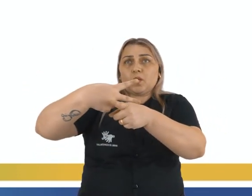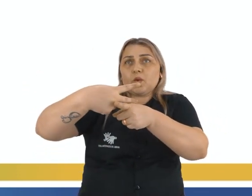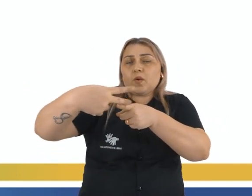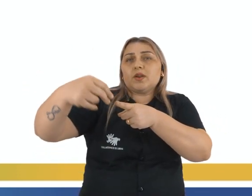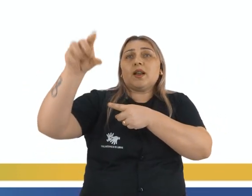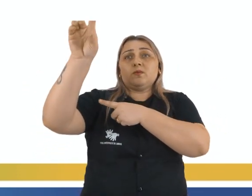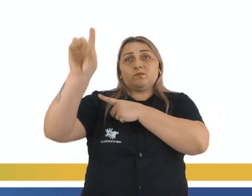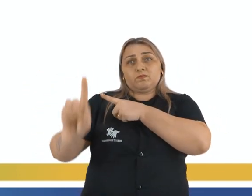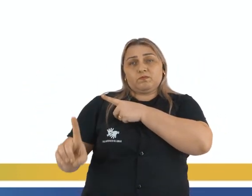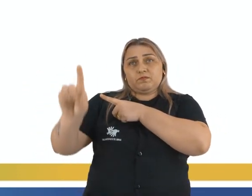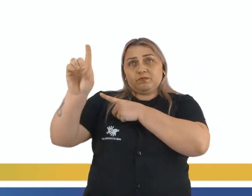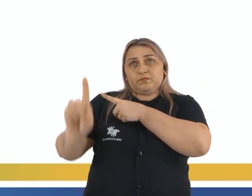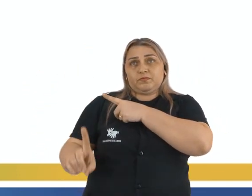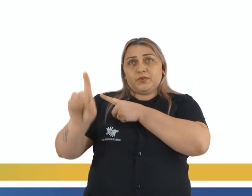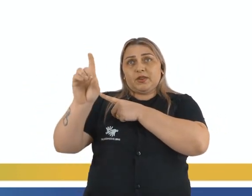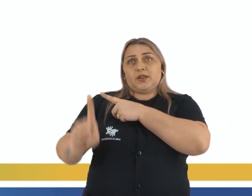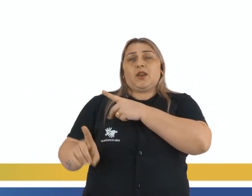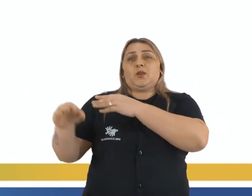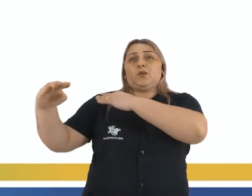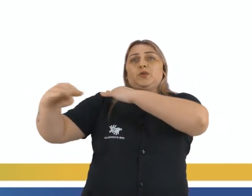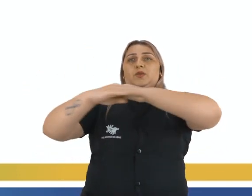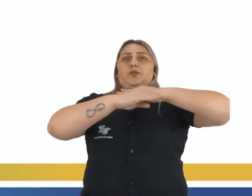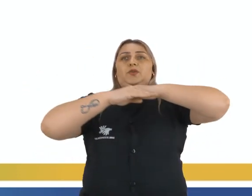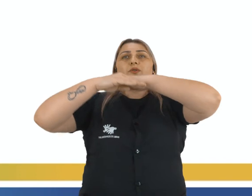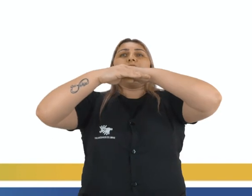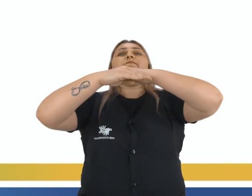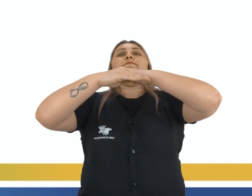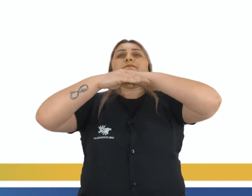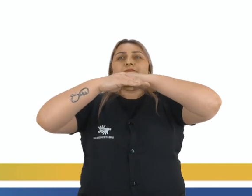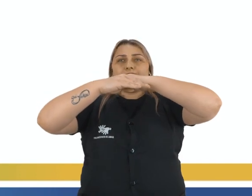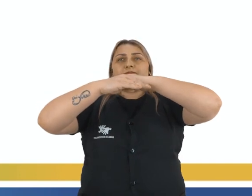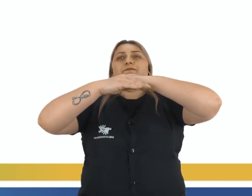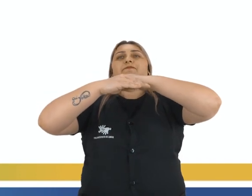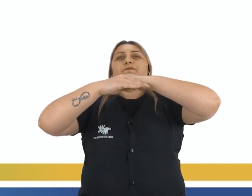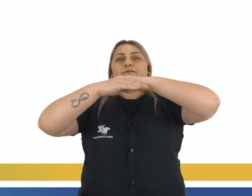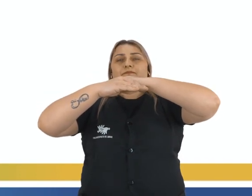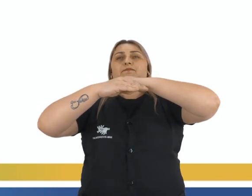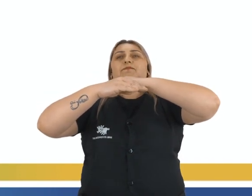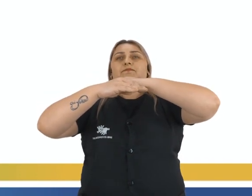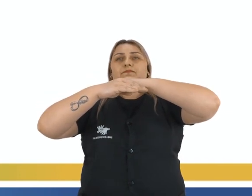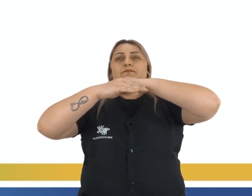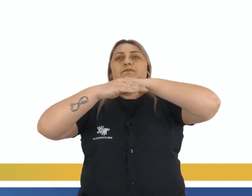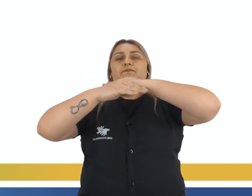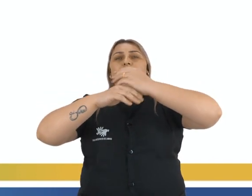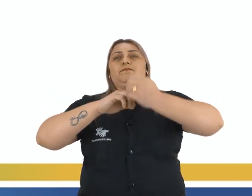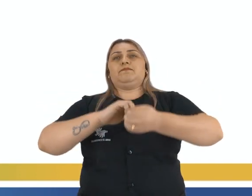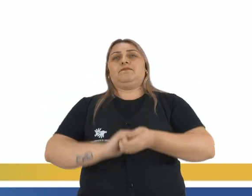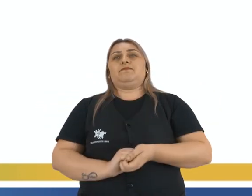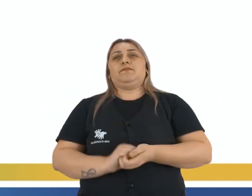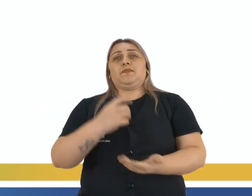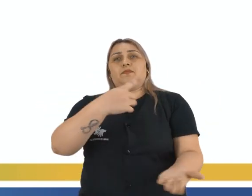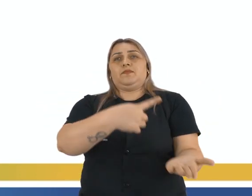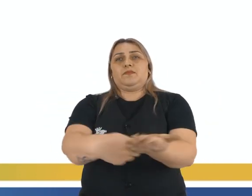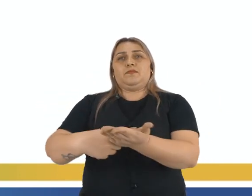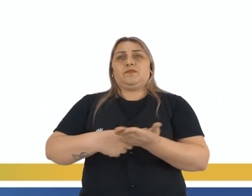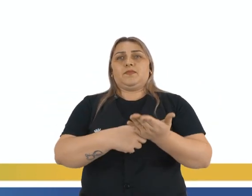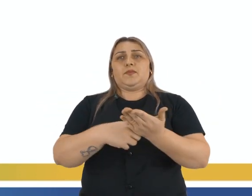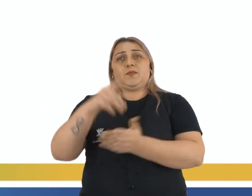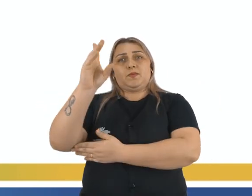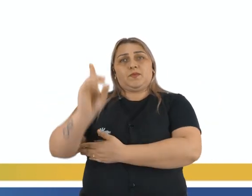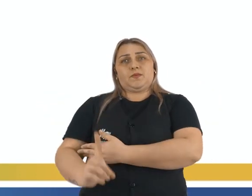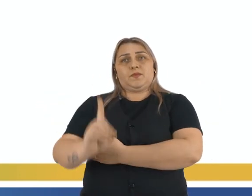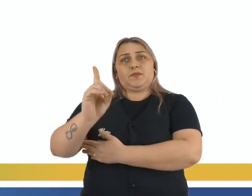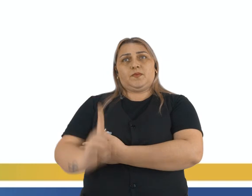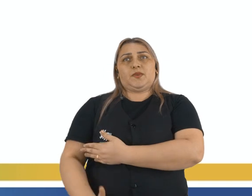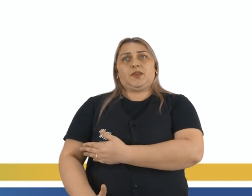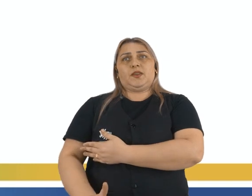pelo governo Jacobino, lá na França, na Revolução Francesa, que ainda está acontecendo, né, que vão firmar os direitos.